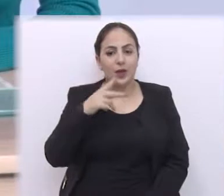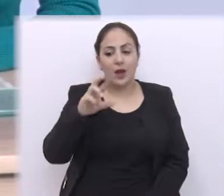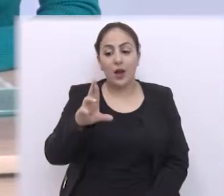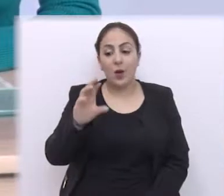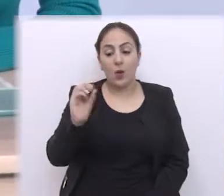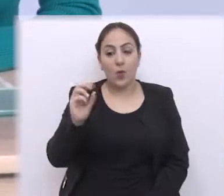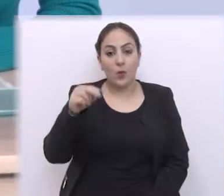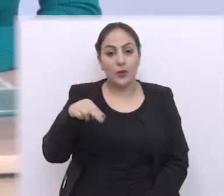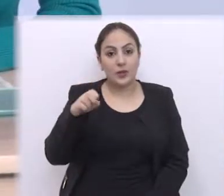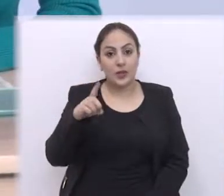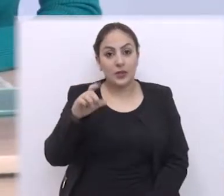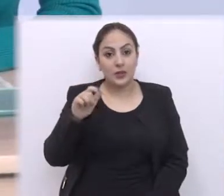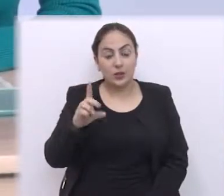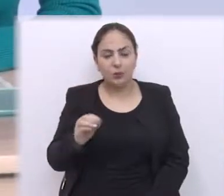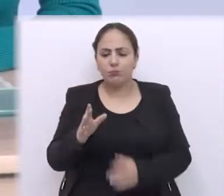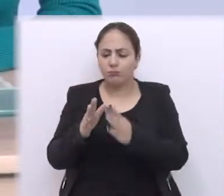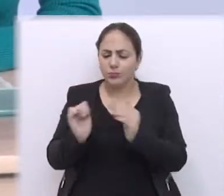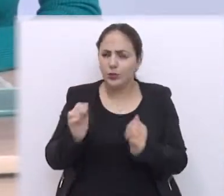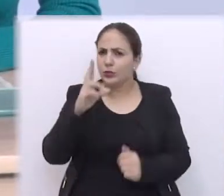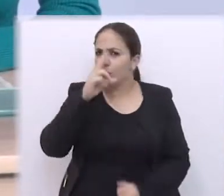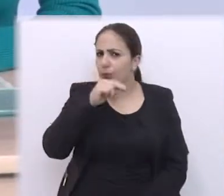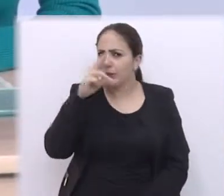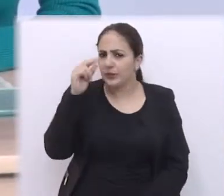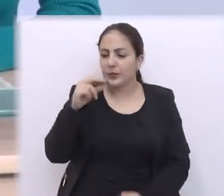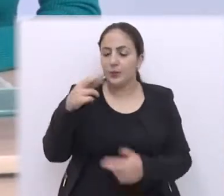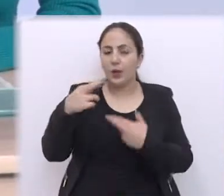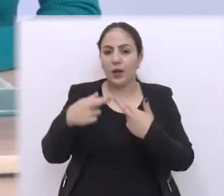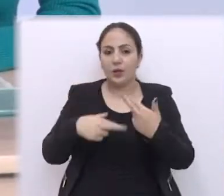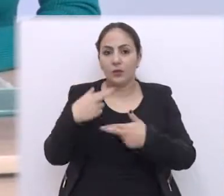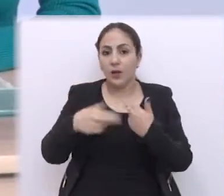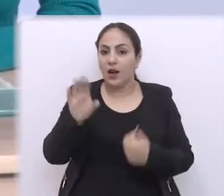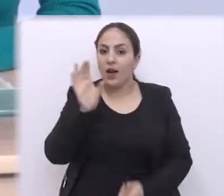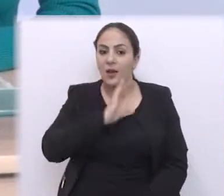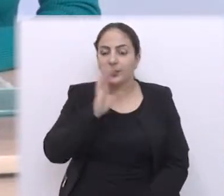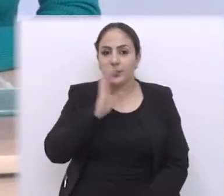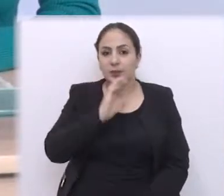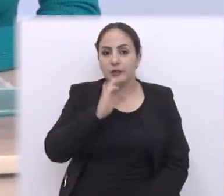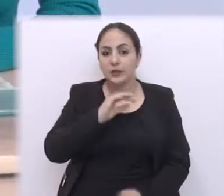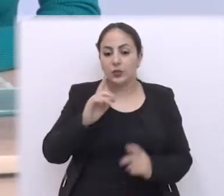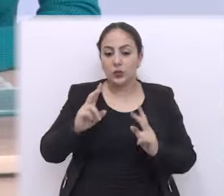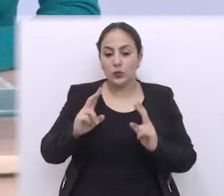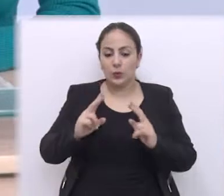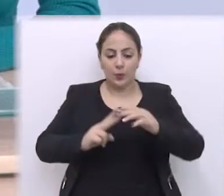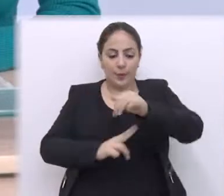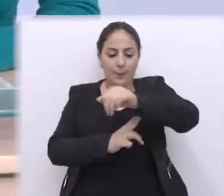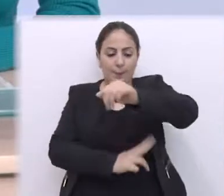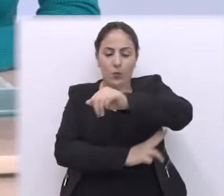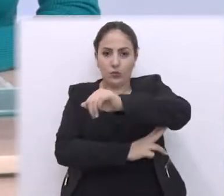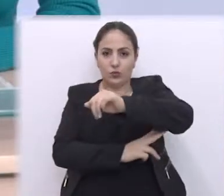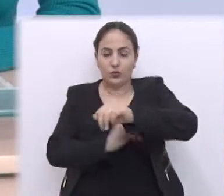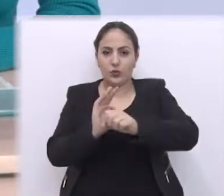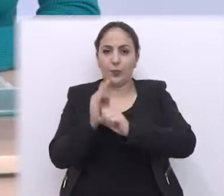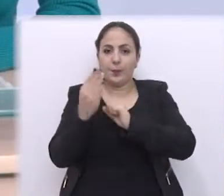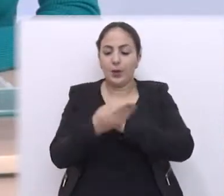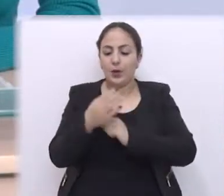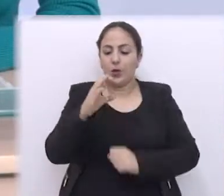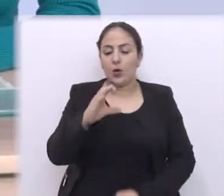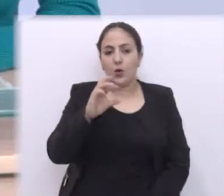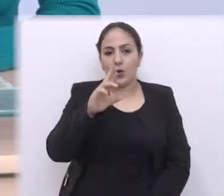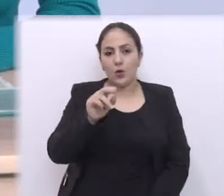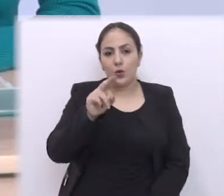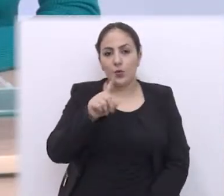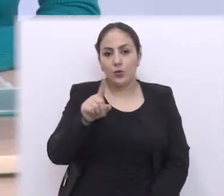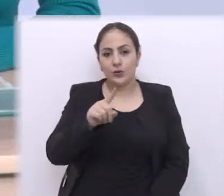O vereador Ronaldo Rosa está pedindo ao Executivo a restauração emergencial de uma ponte no bairro Cruzeiro.